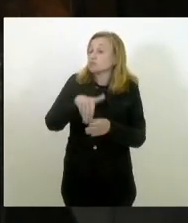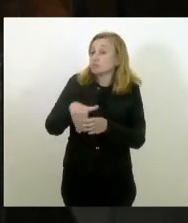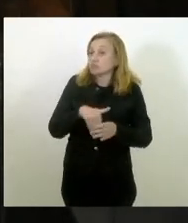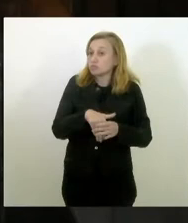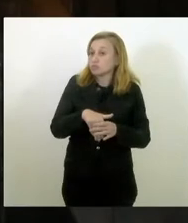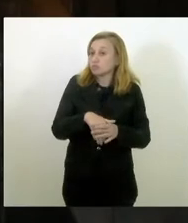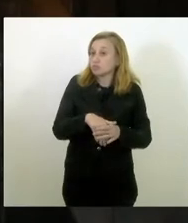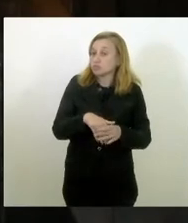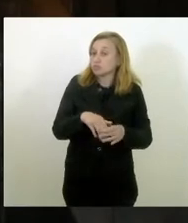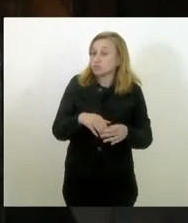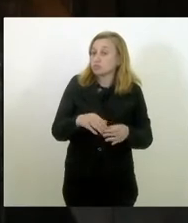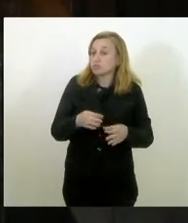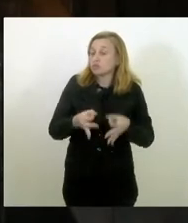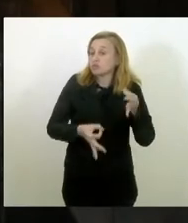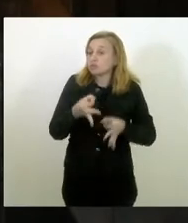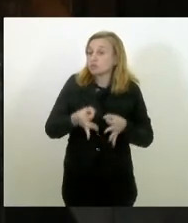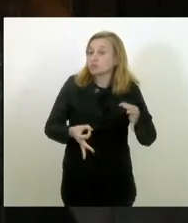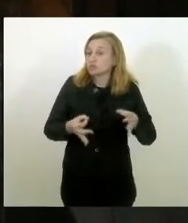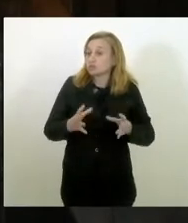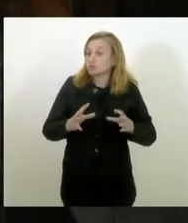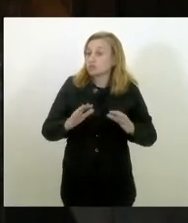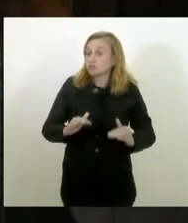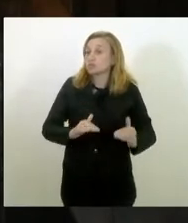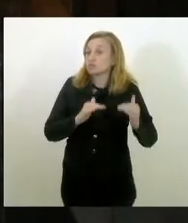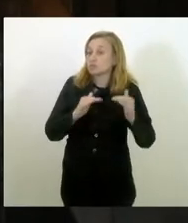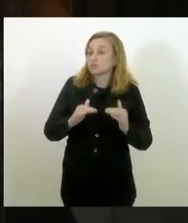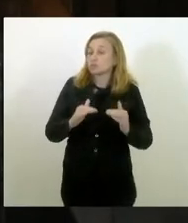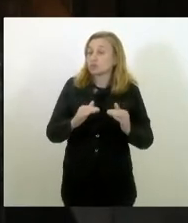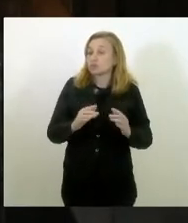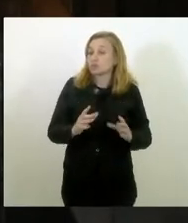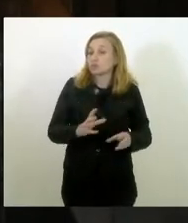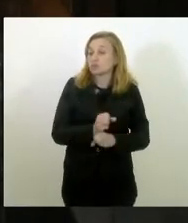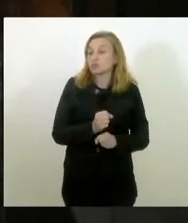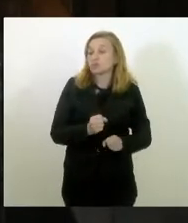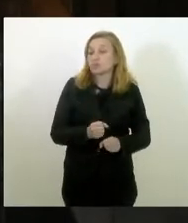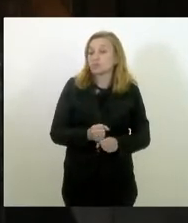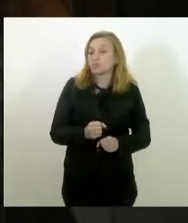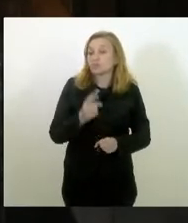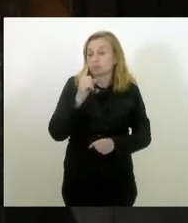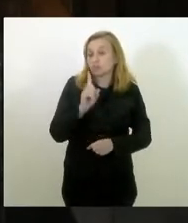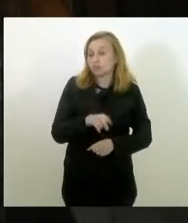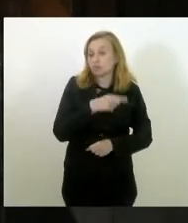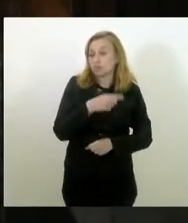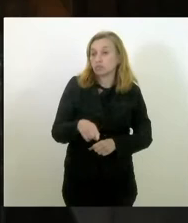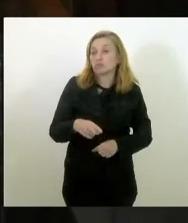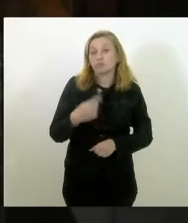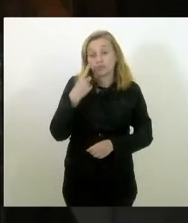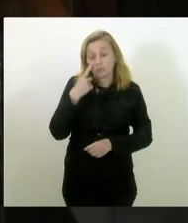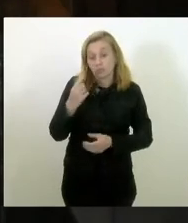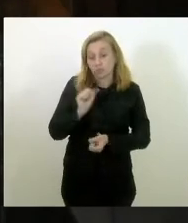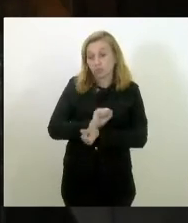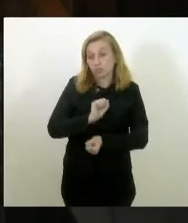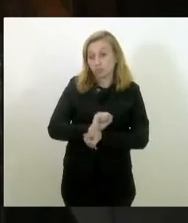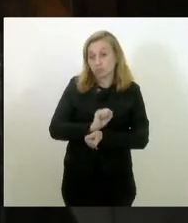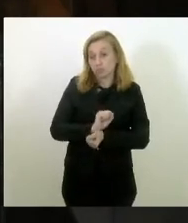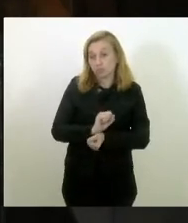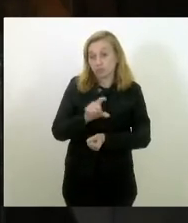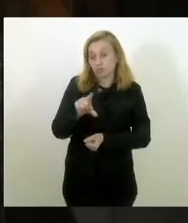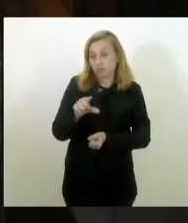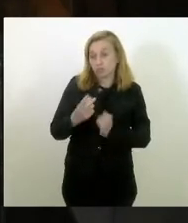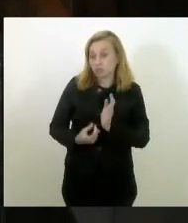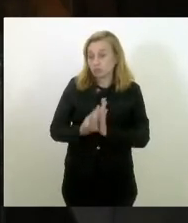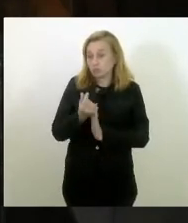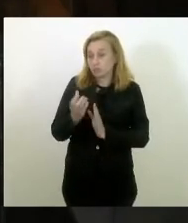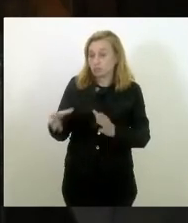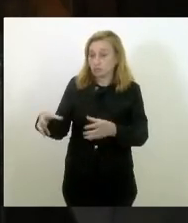rejeição. Vamos aguardar a decisão da comissão de orçamento e a decisão de plenário.